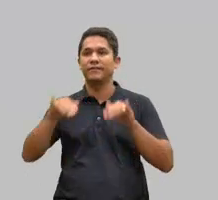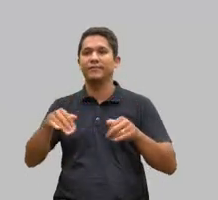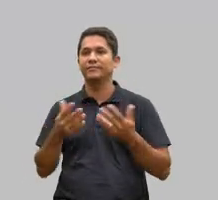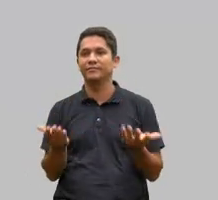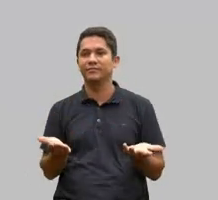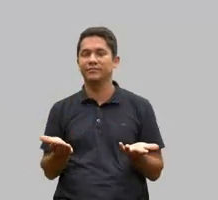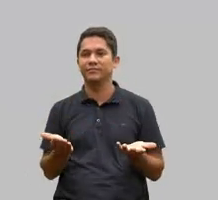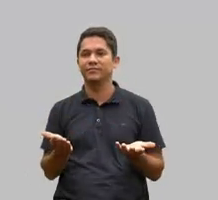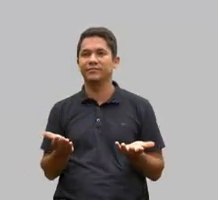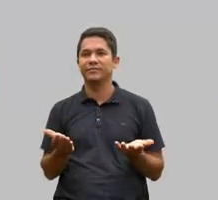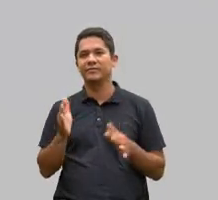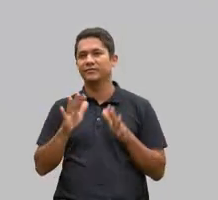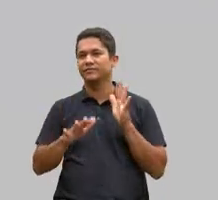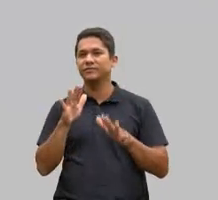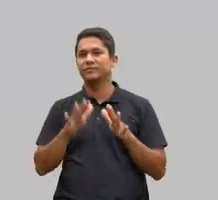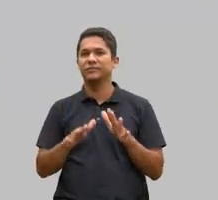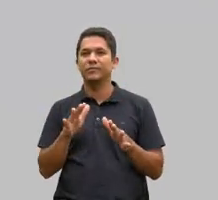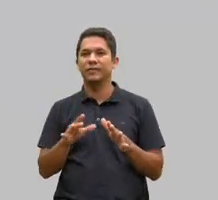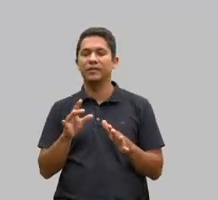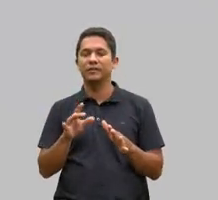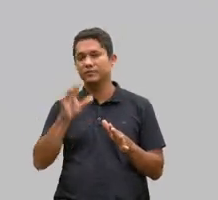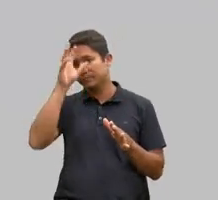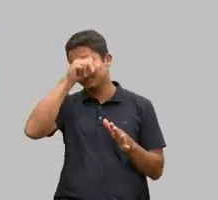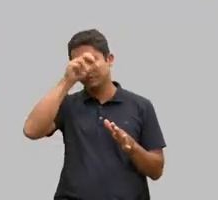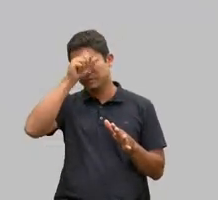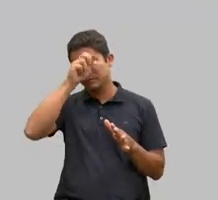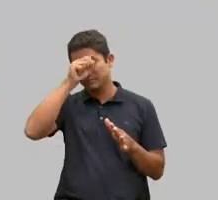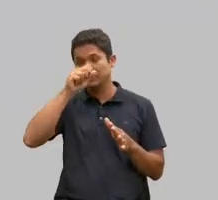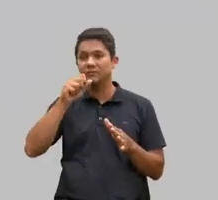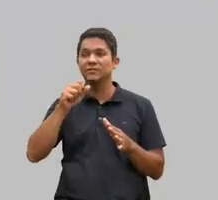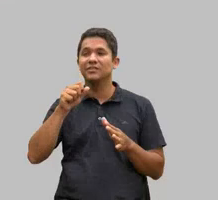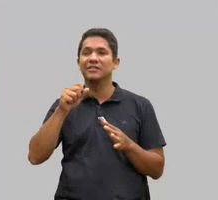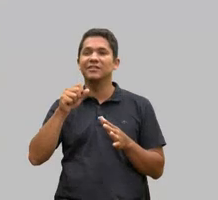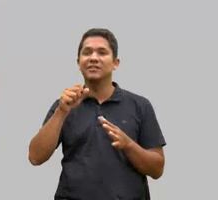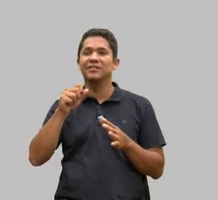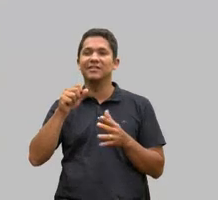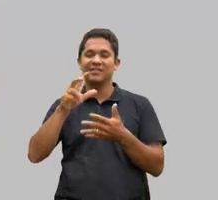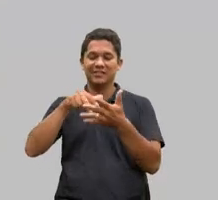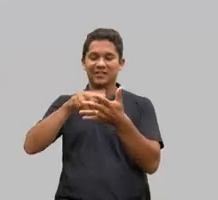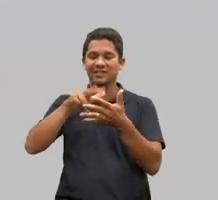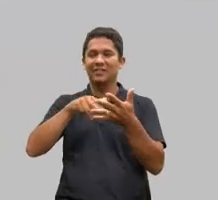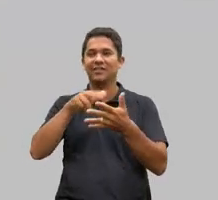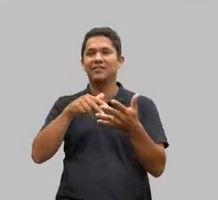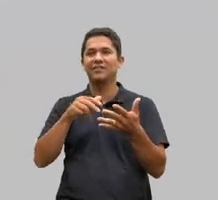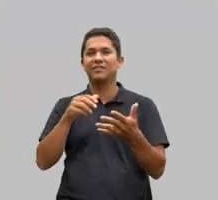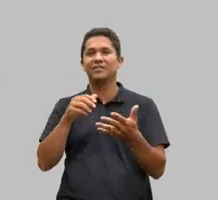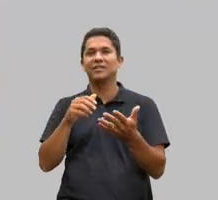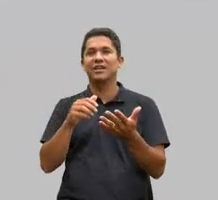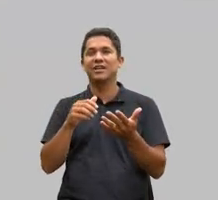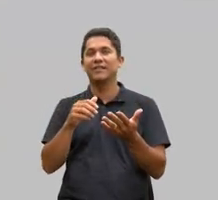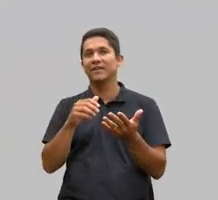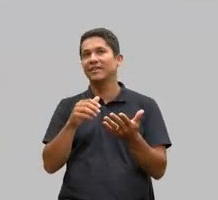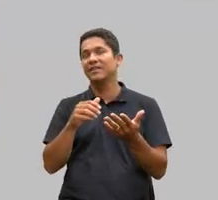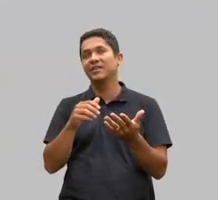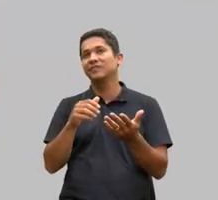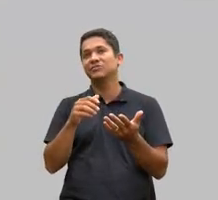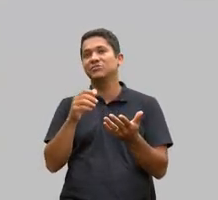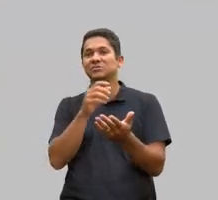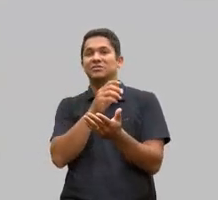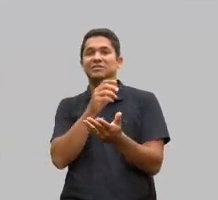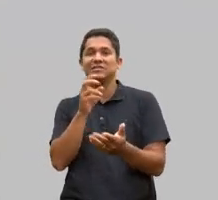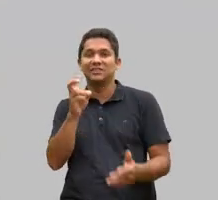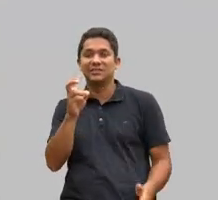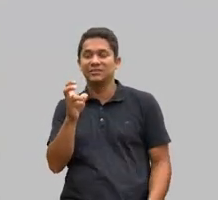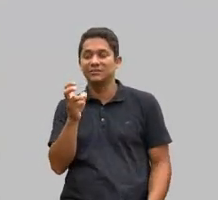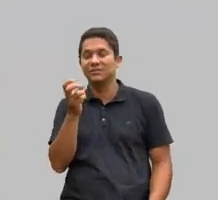a pessoa só vai se alfabetizar se alfabetizar com cinco seis sete anos frequentando a escola e veja